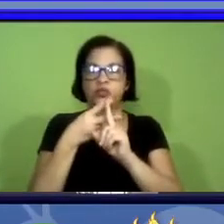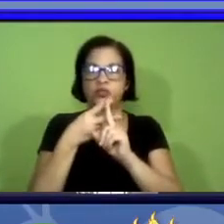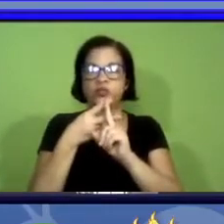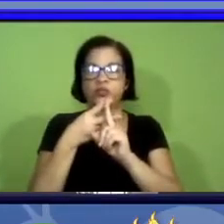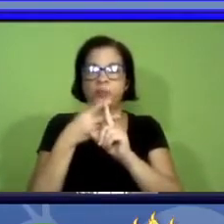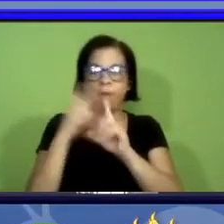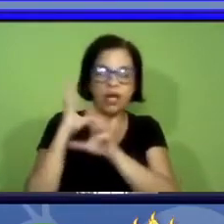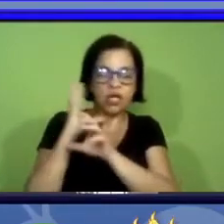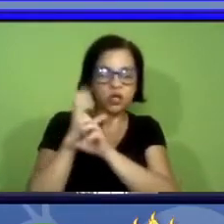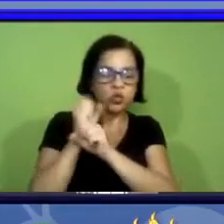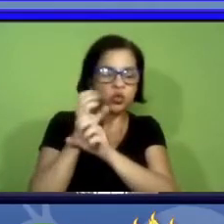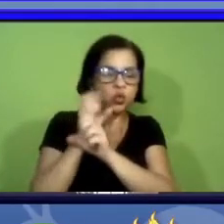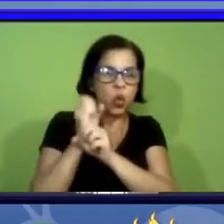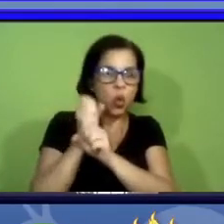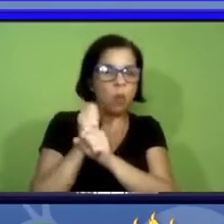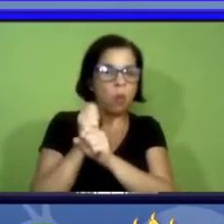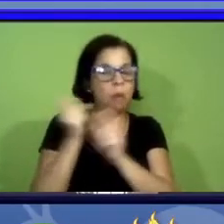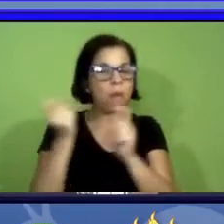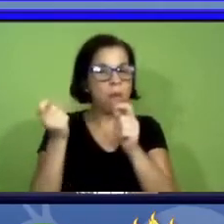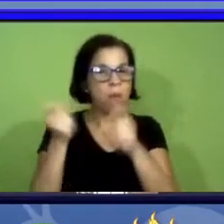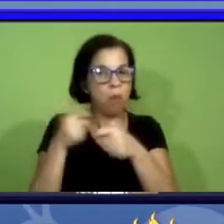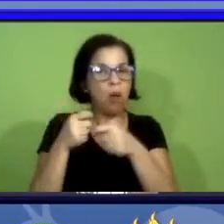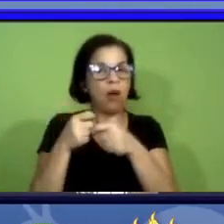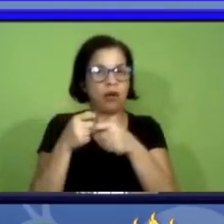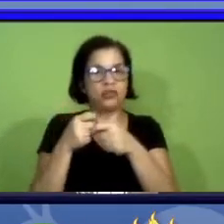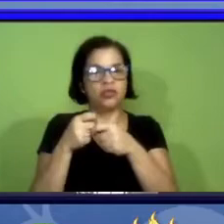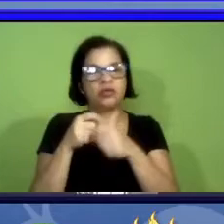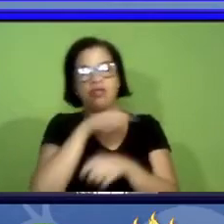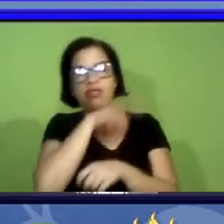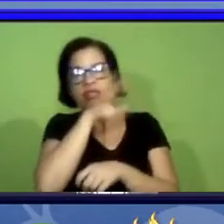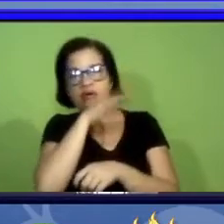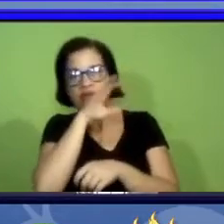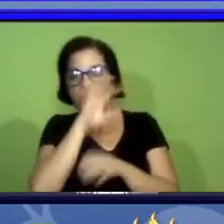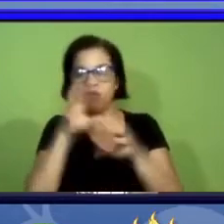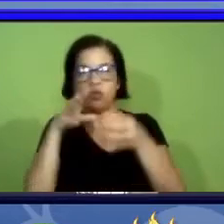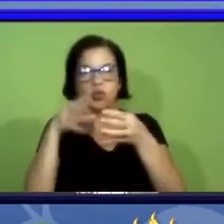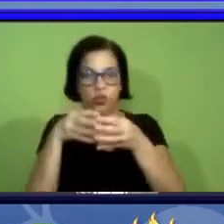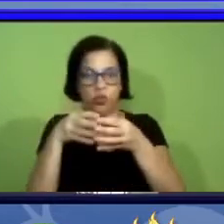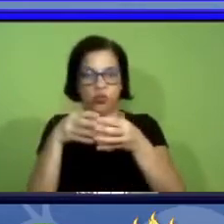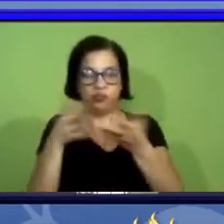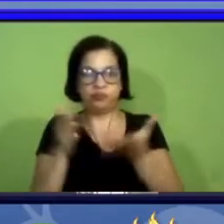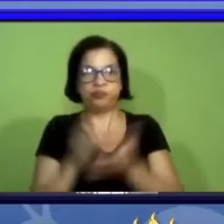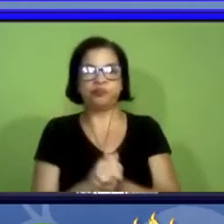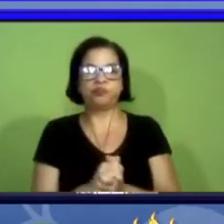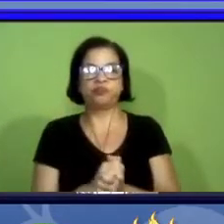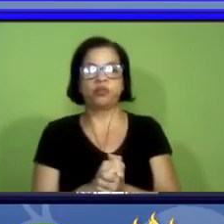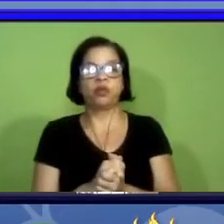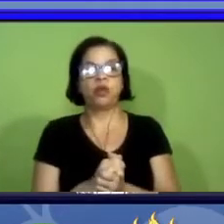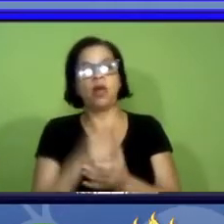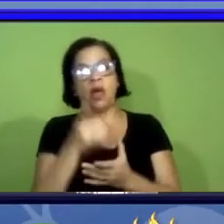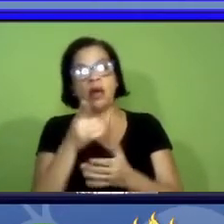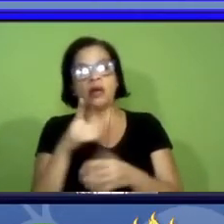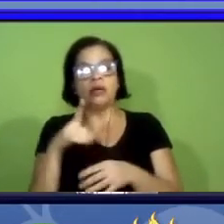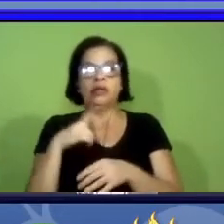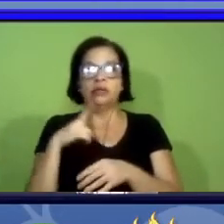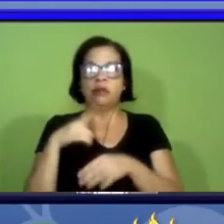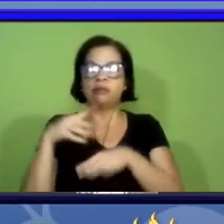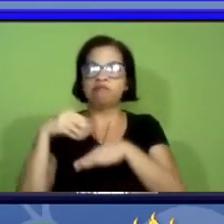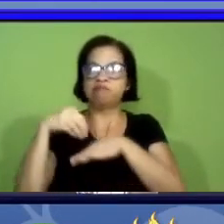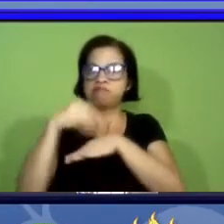contabilizada na riqueza da nossa fauna então ele disponibilizou